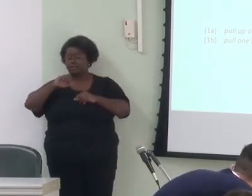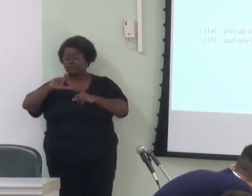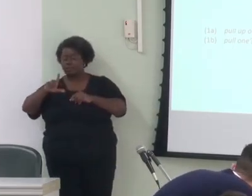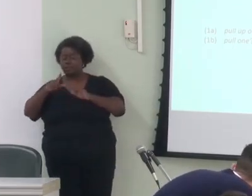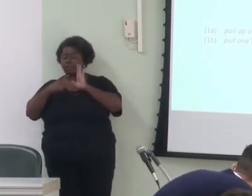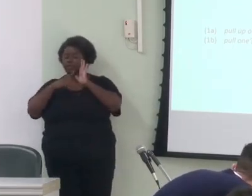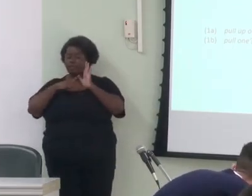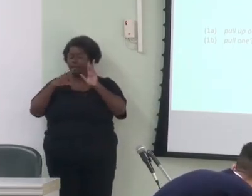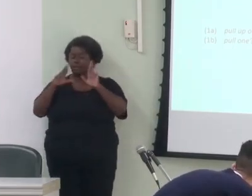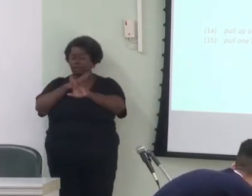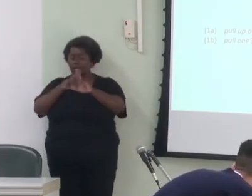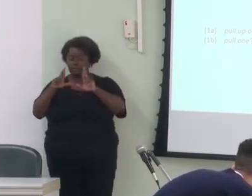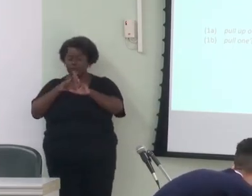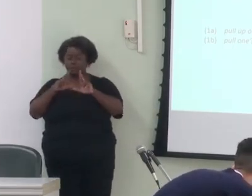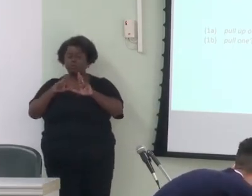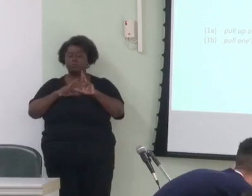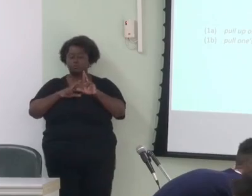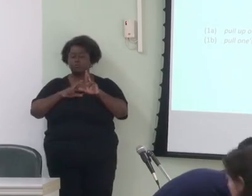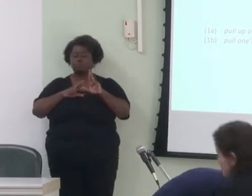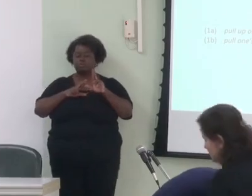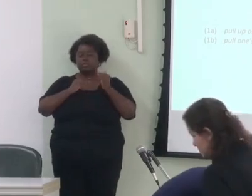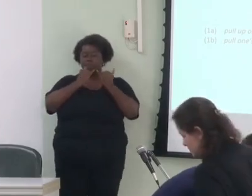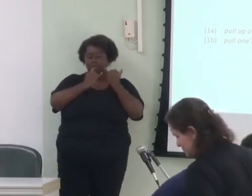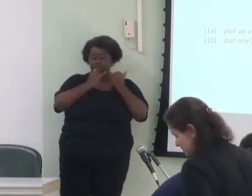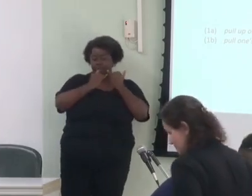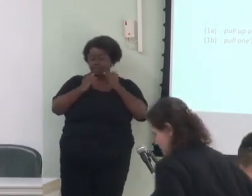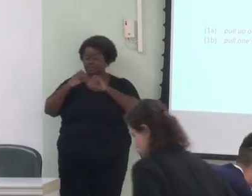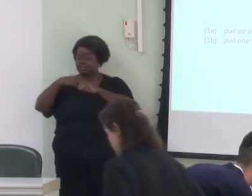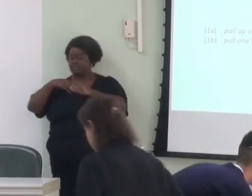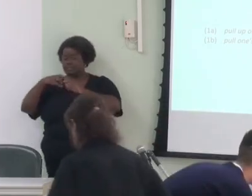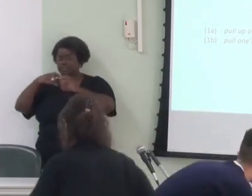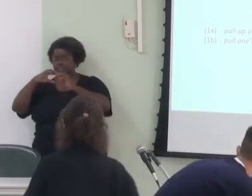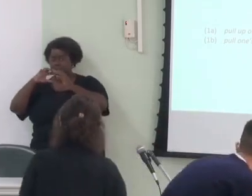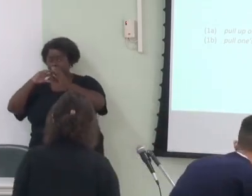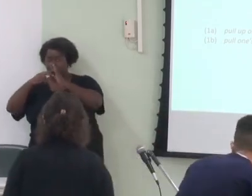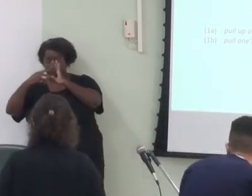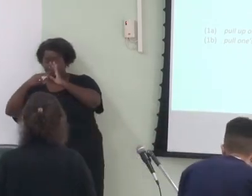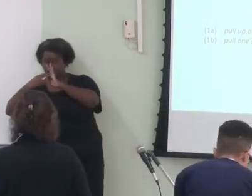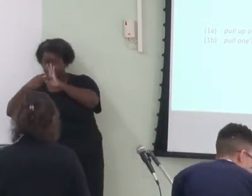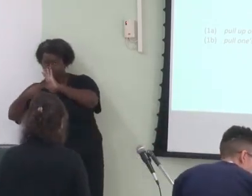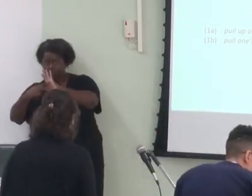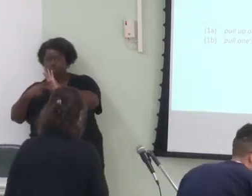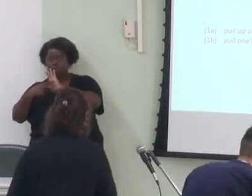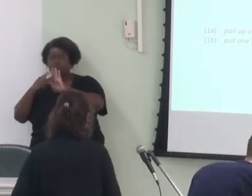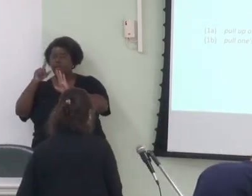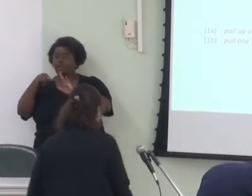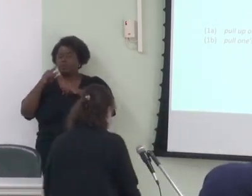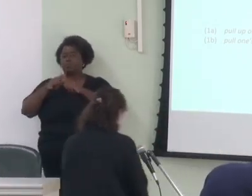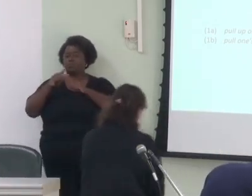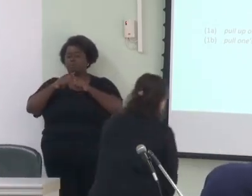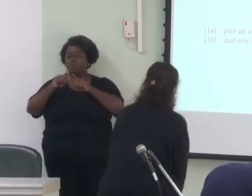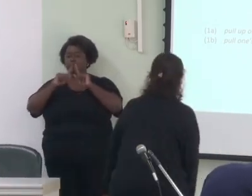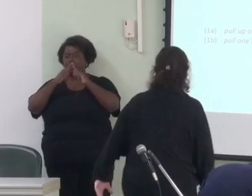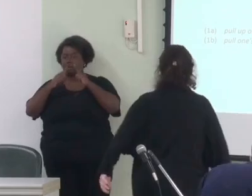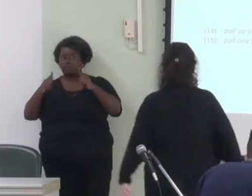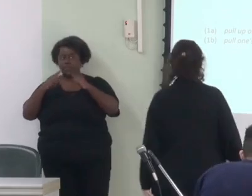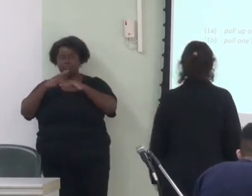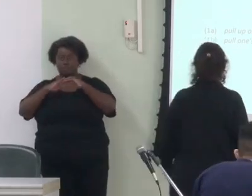similaridade semântica entre as duas é um problema de plausibilidade psicológica para a gramática de construções